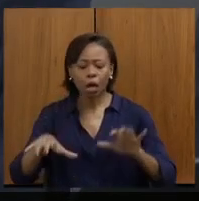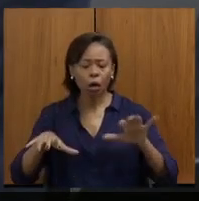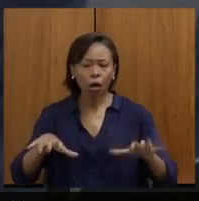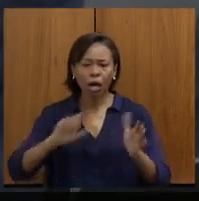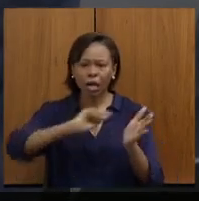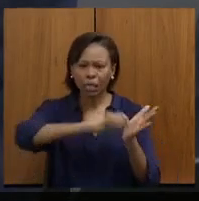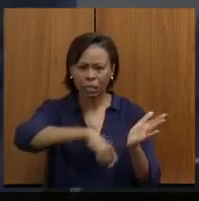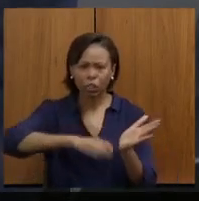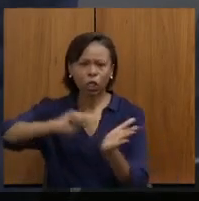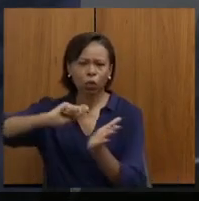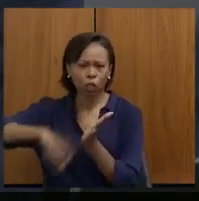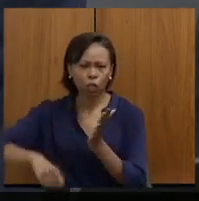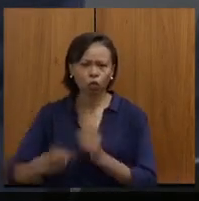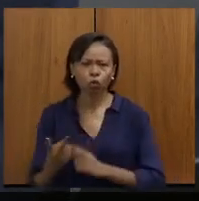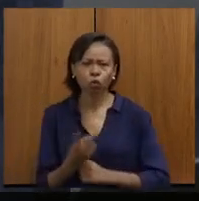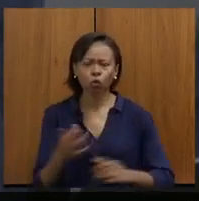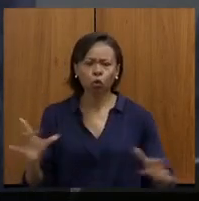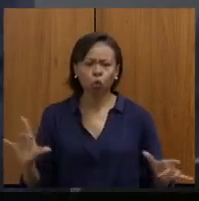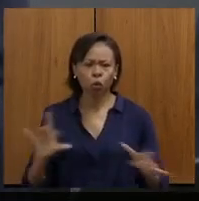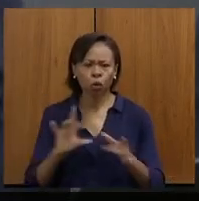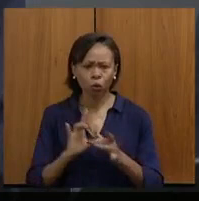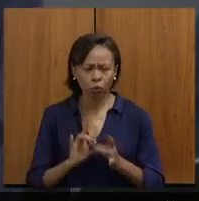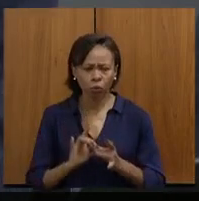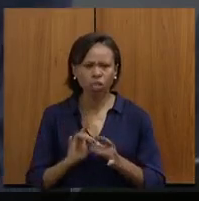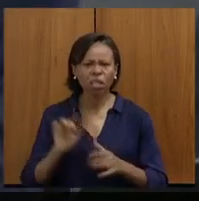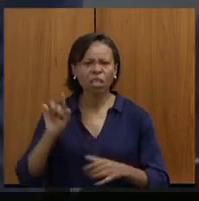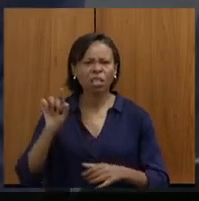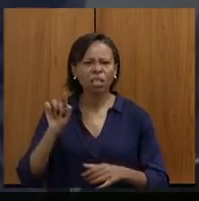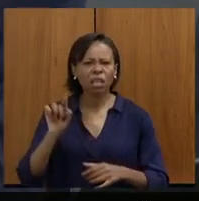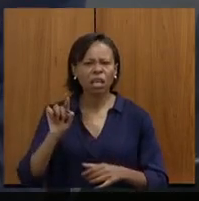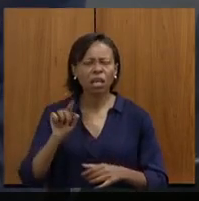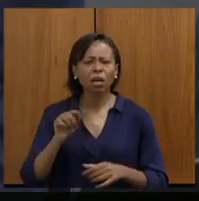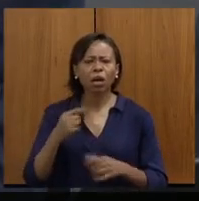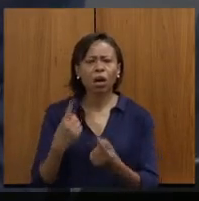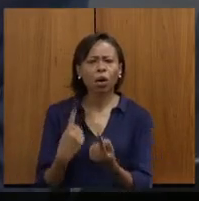da 135,